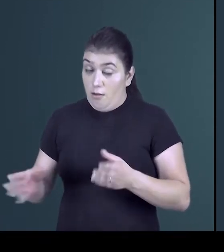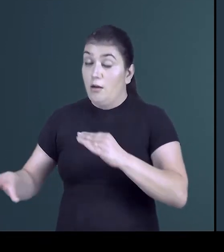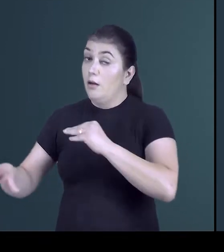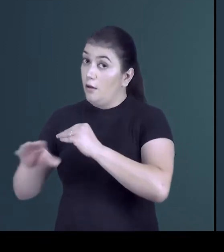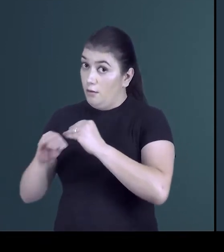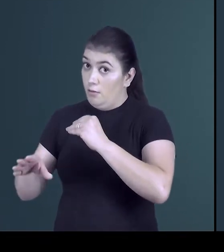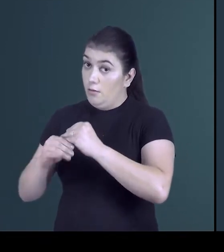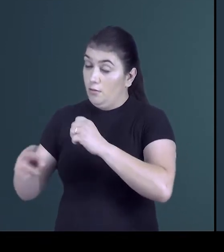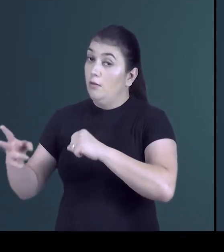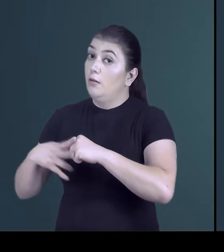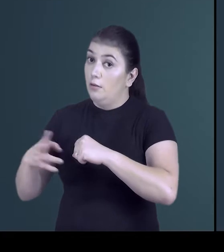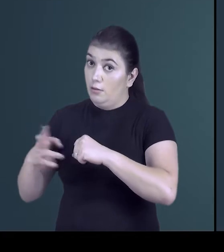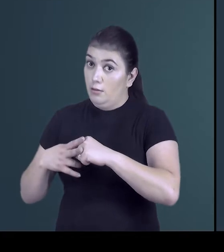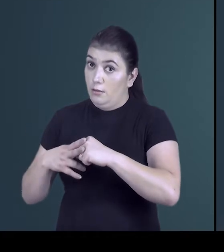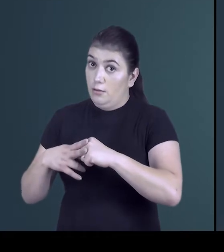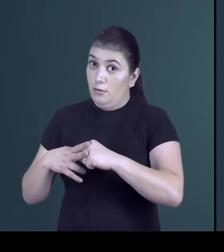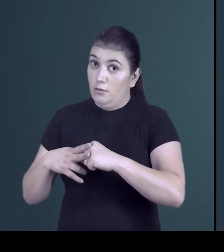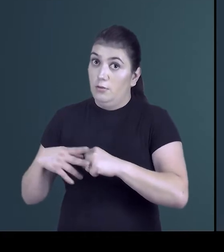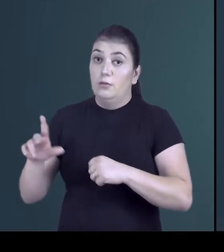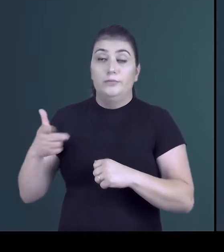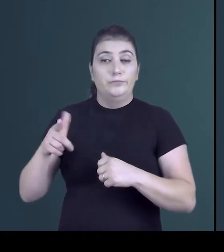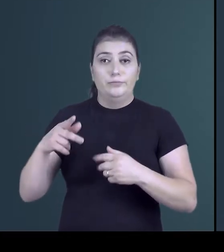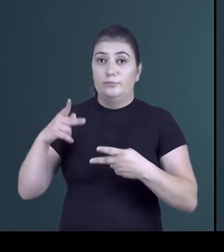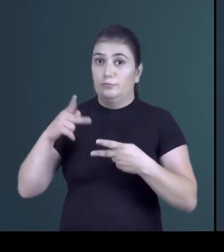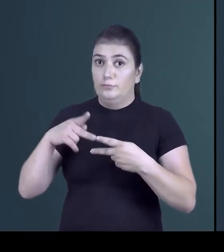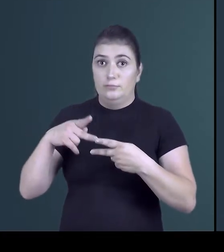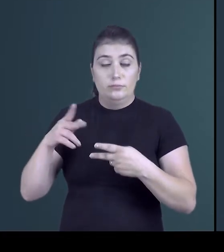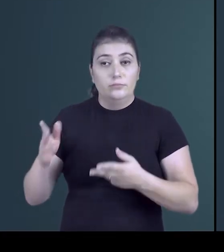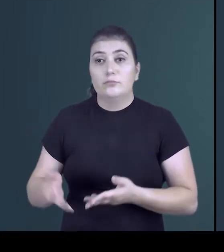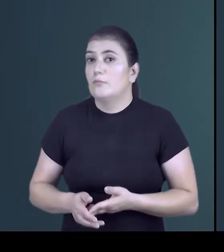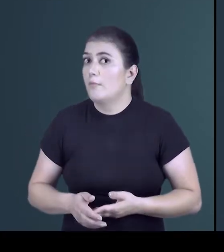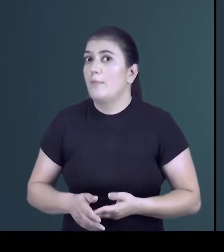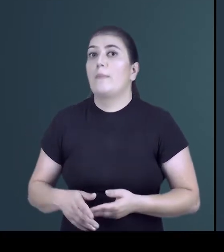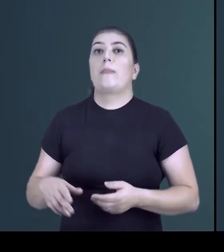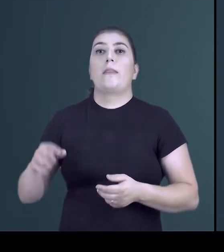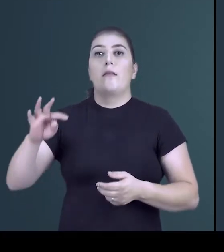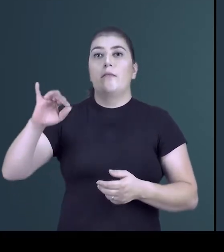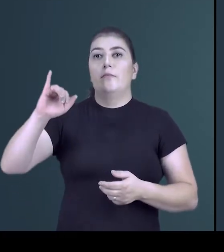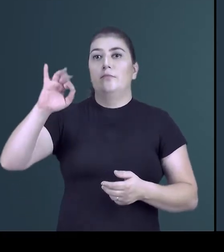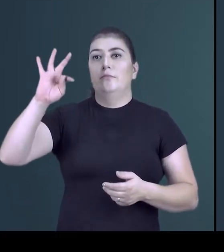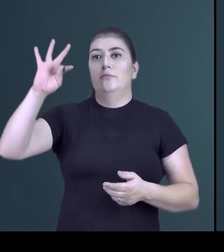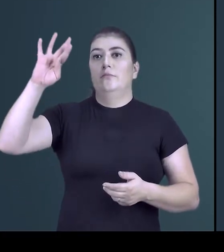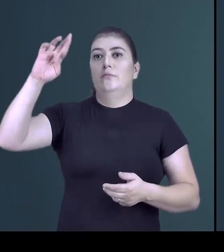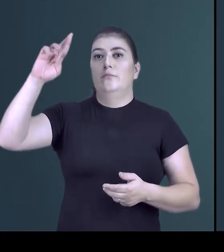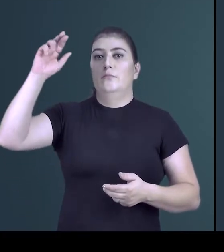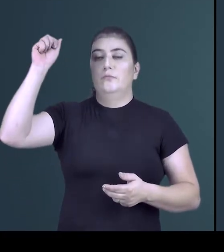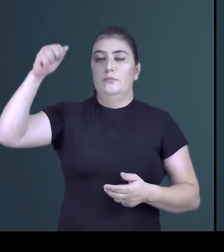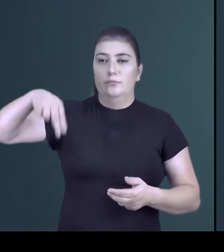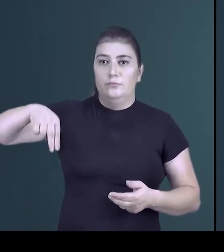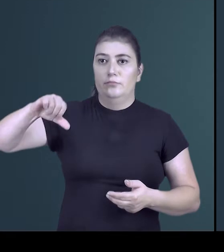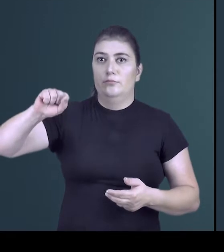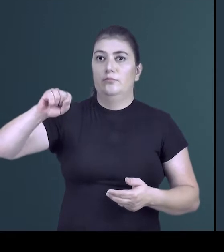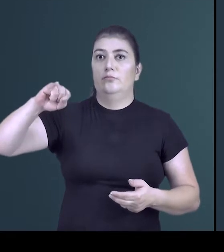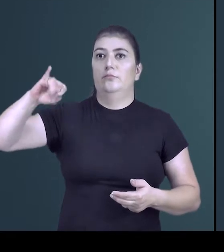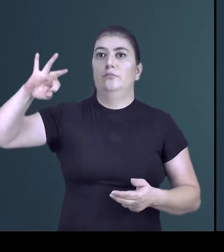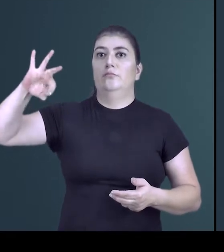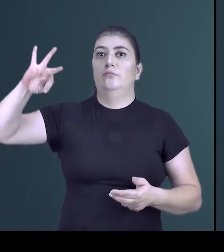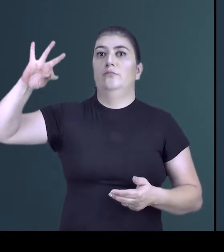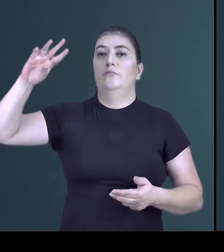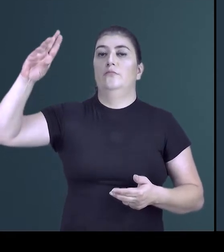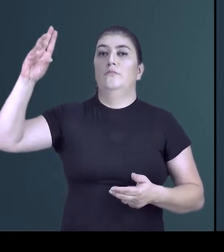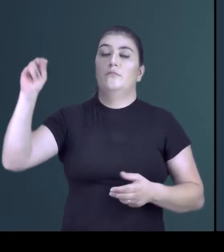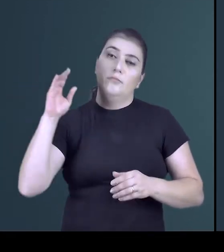completando a estrutura verbal. Sem preposição. Esse verbo é transitivo direto. Se